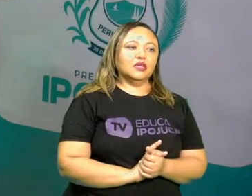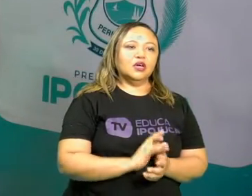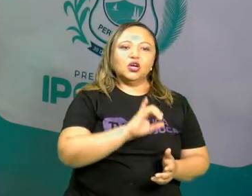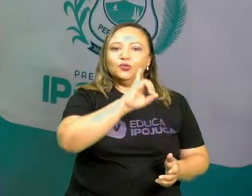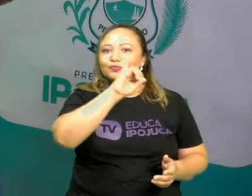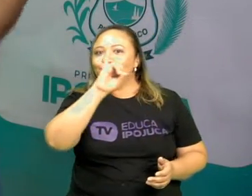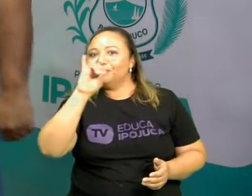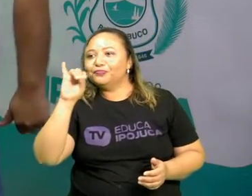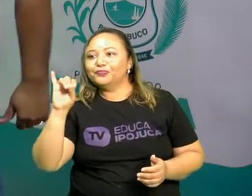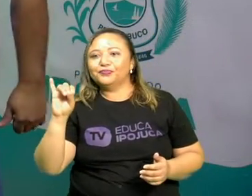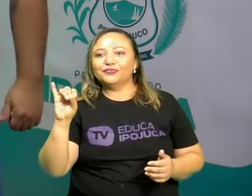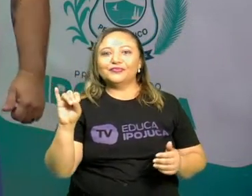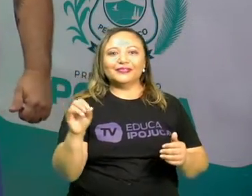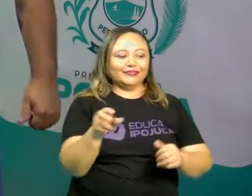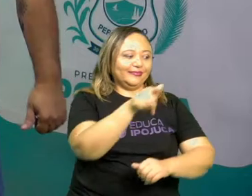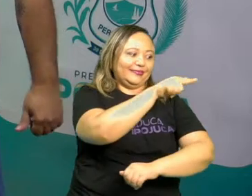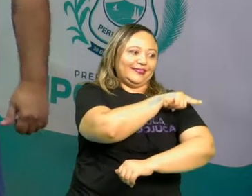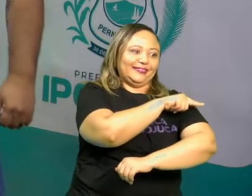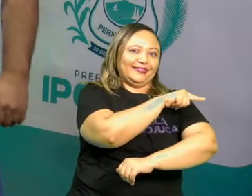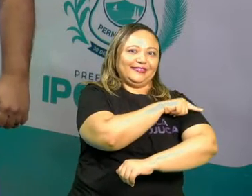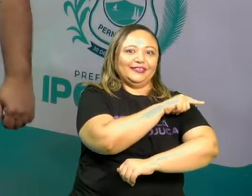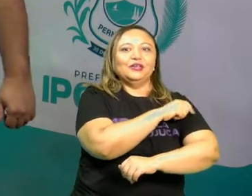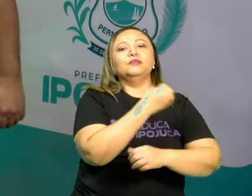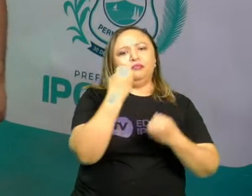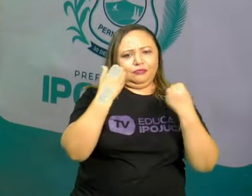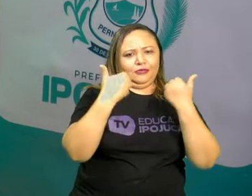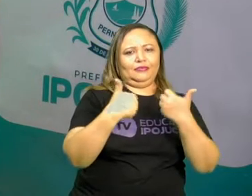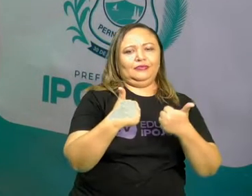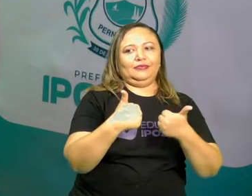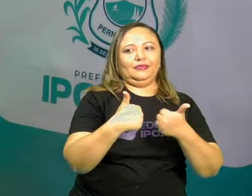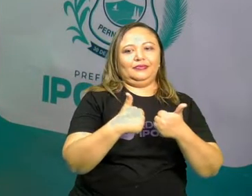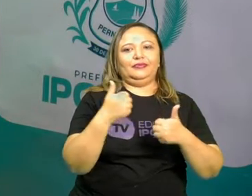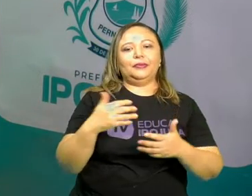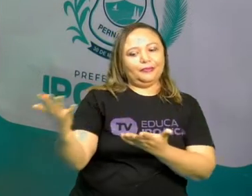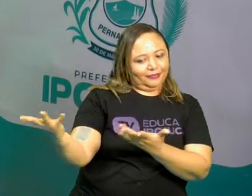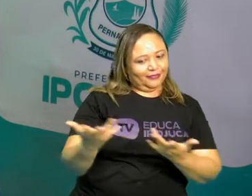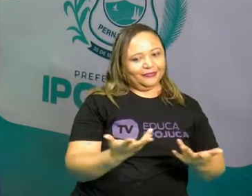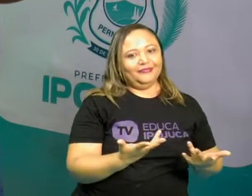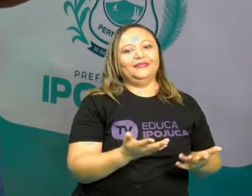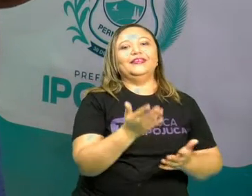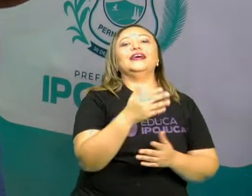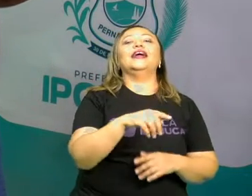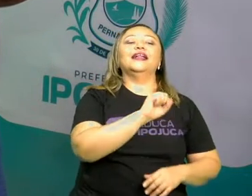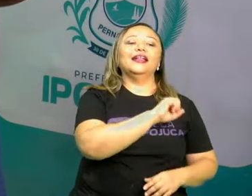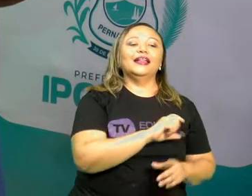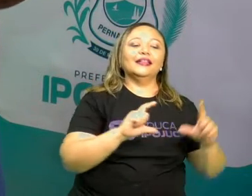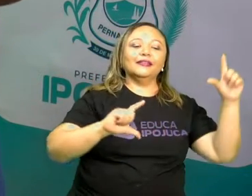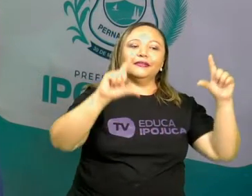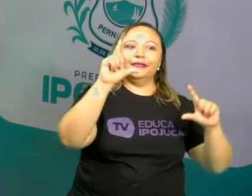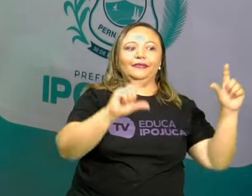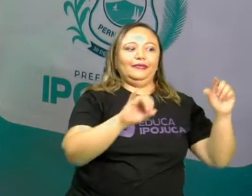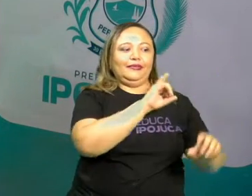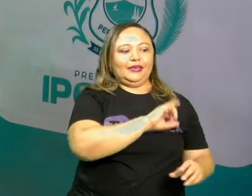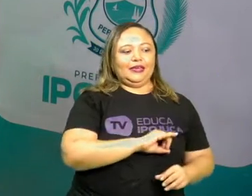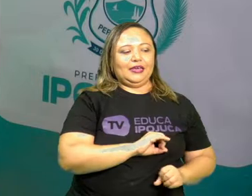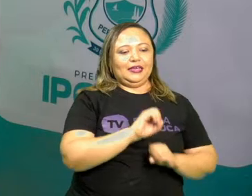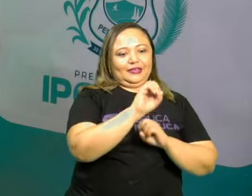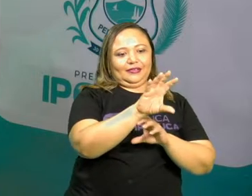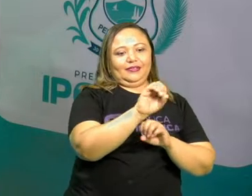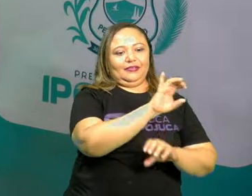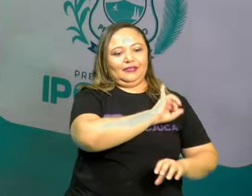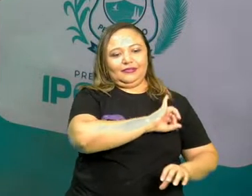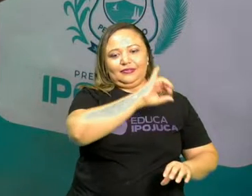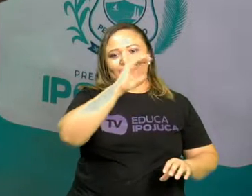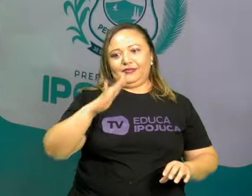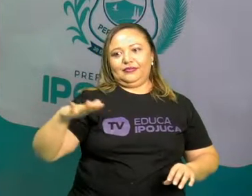E aí, galerinha do sétimo ano, tudo bem com vocês? Sejam bem-vindos à TV Educa e Pojuca. Eu sou o